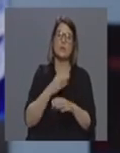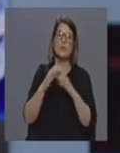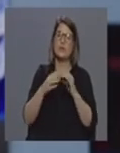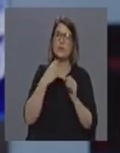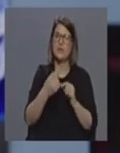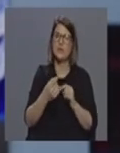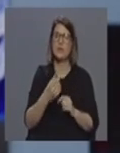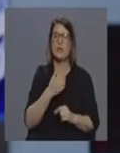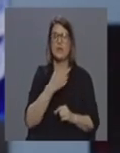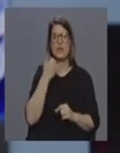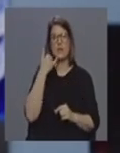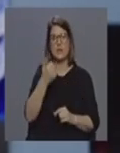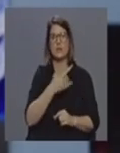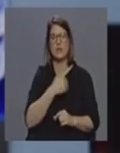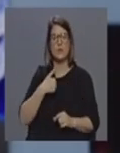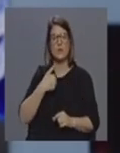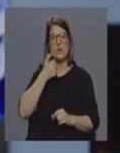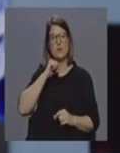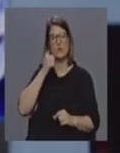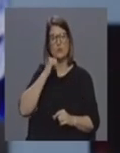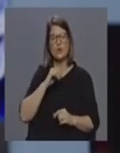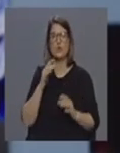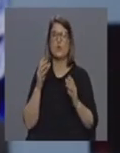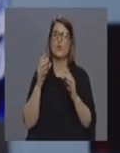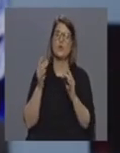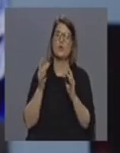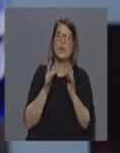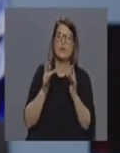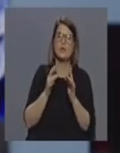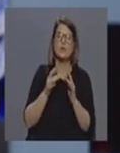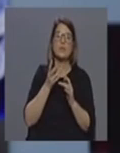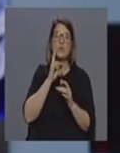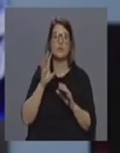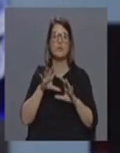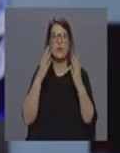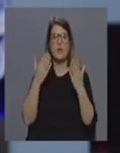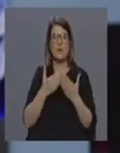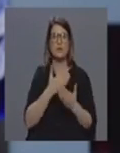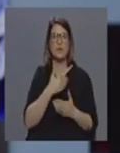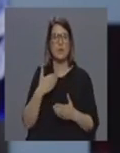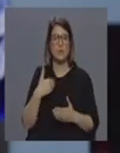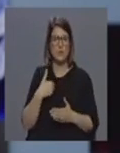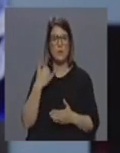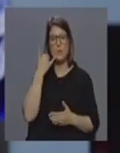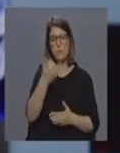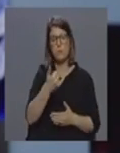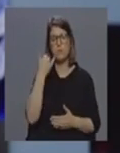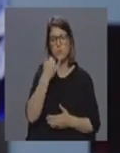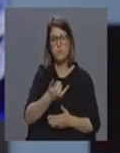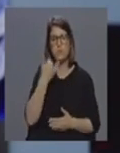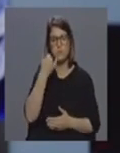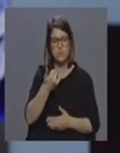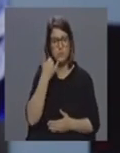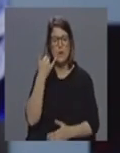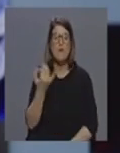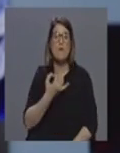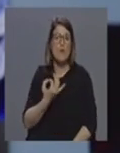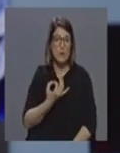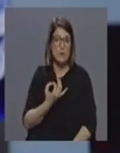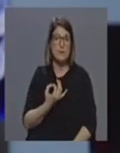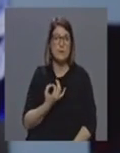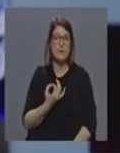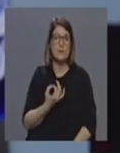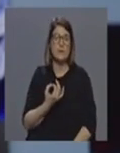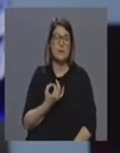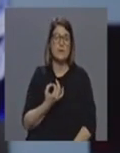do Açores ou um contacto próximo entanto também com a Direção Regional da Saúde também tem recebido e não mostrou mas também nos últimos dias e nas últimas horas de maneira entanto depois